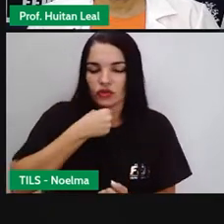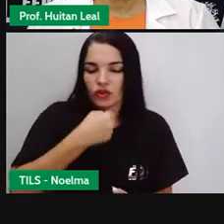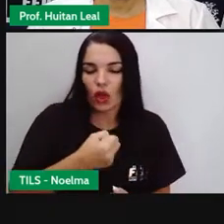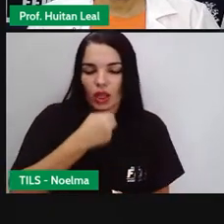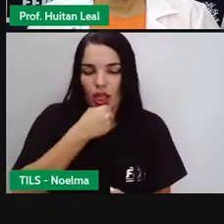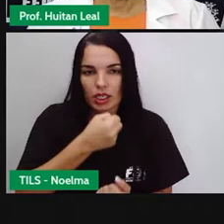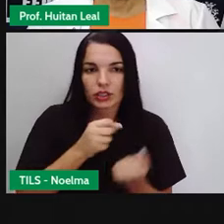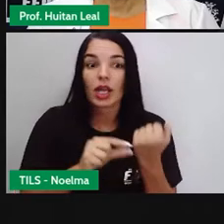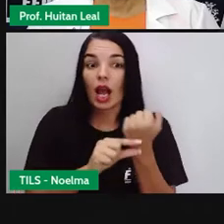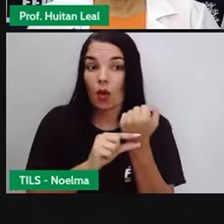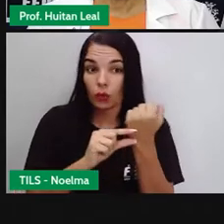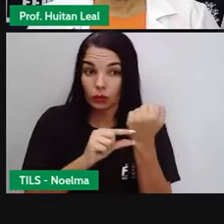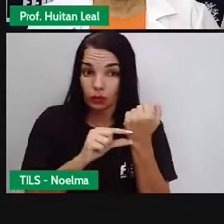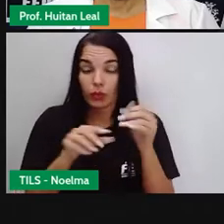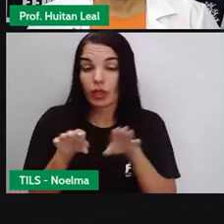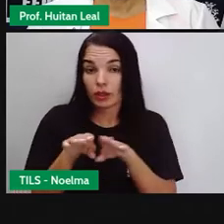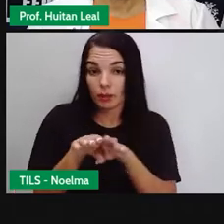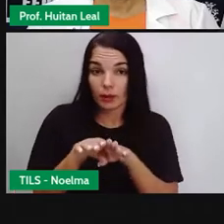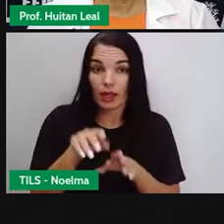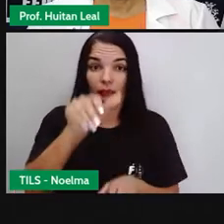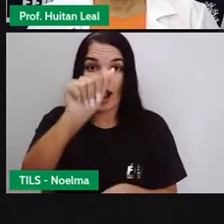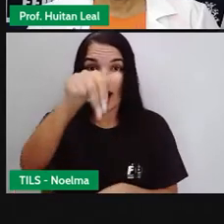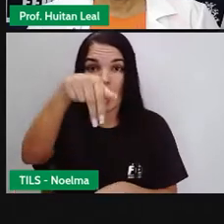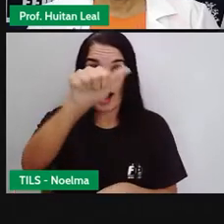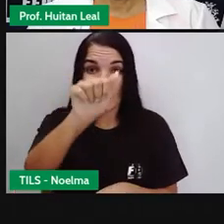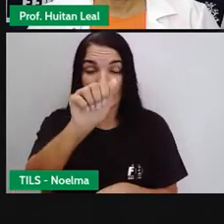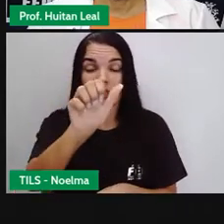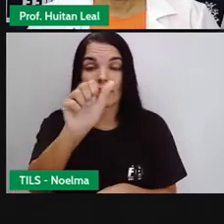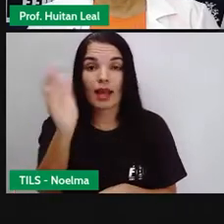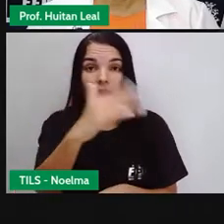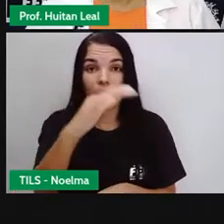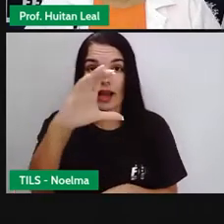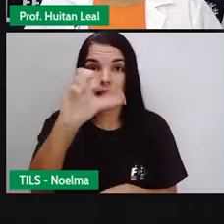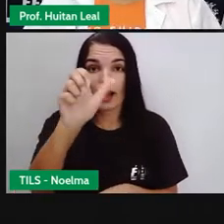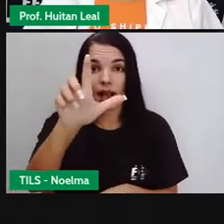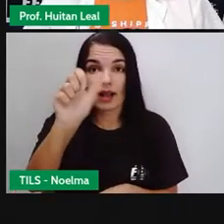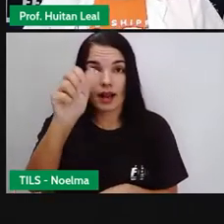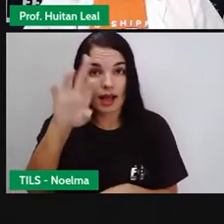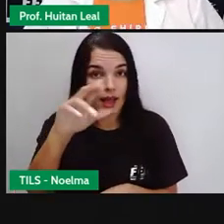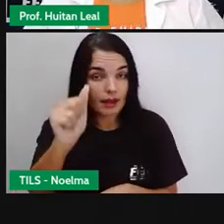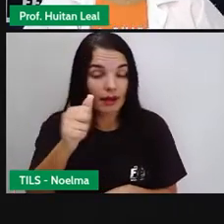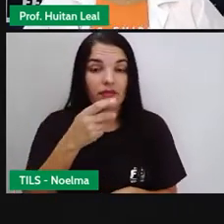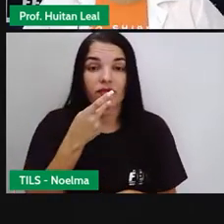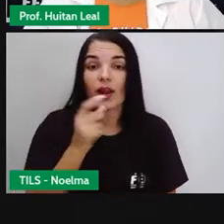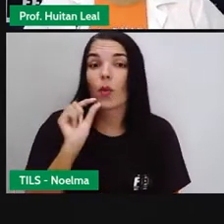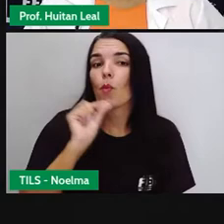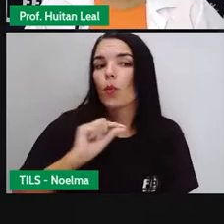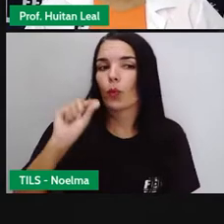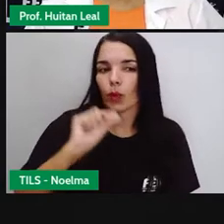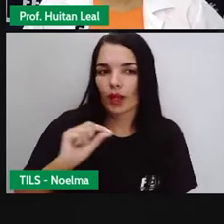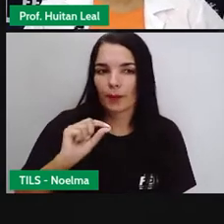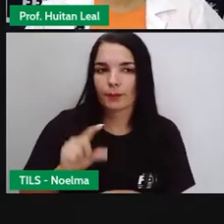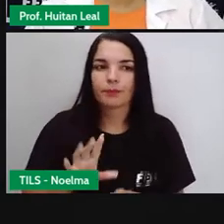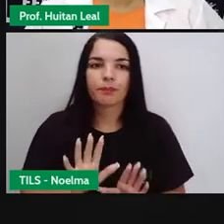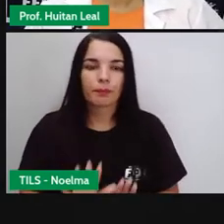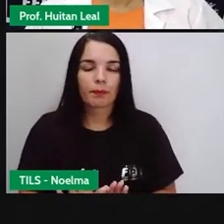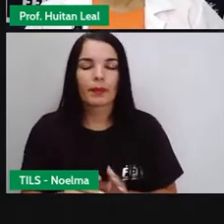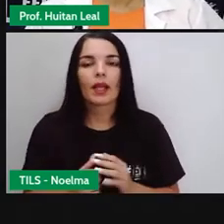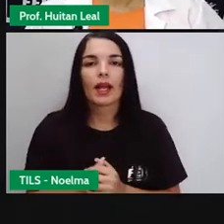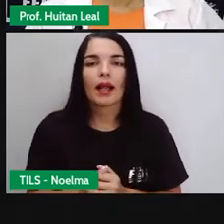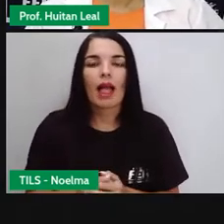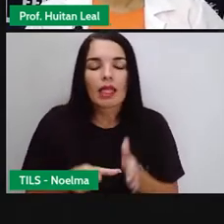blog da leiturinha, Ana Clara Linteira, ela diz o seguinte sobre o livro. Ela está dez, ela nos dá